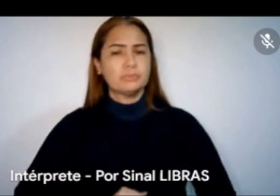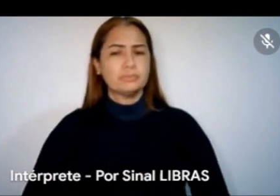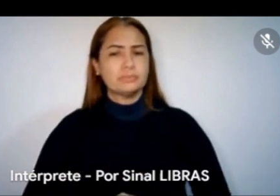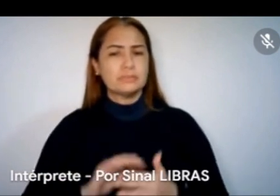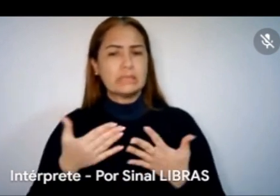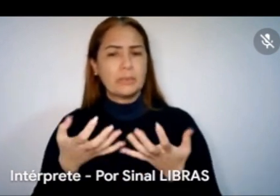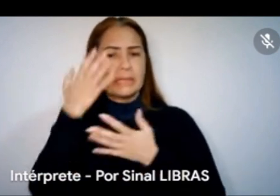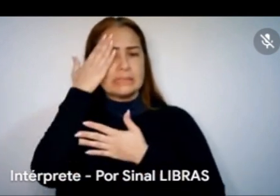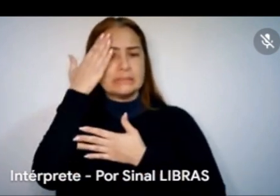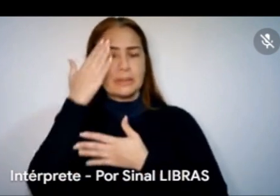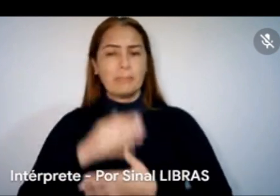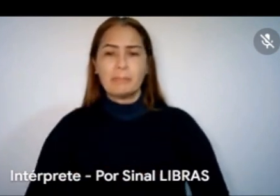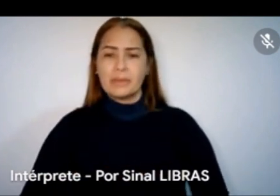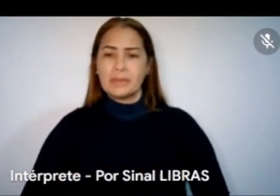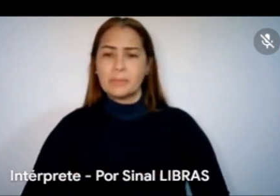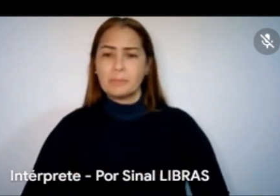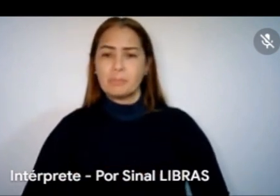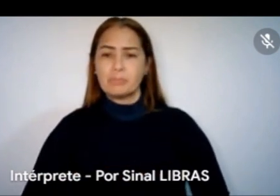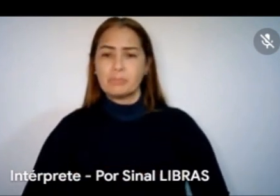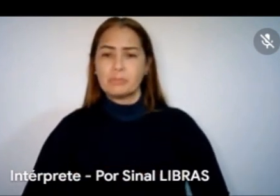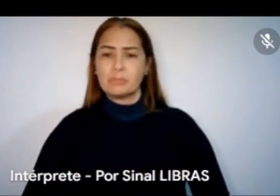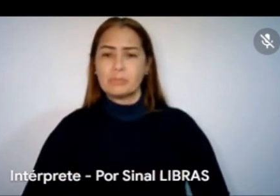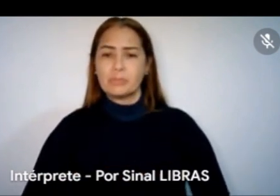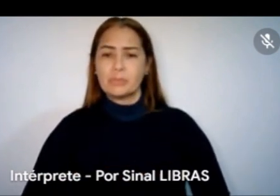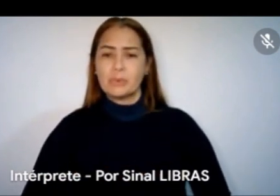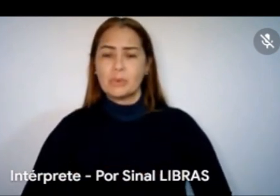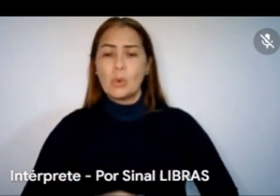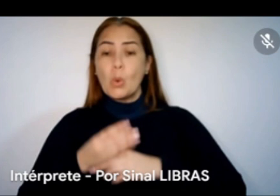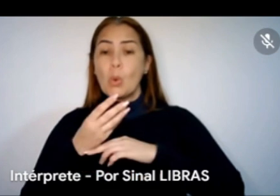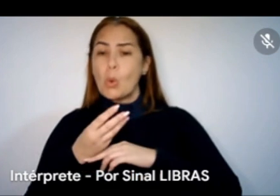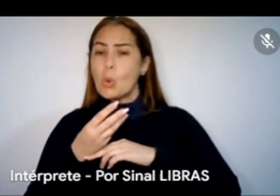quanto no plano de aplicação já elaborado pela